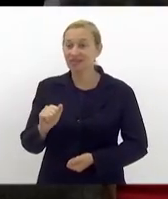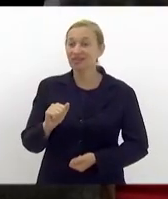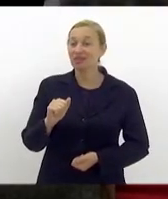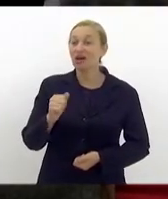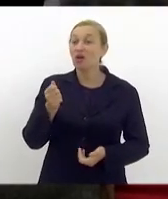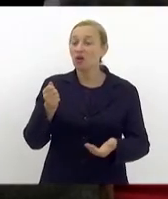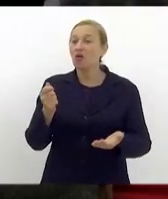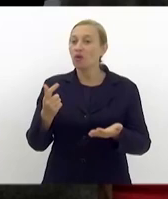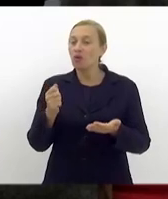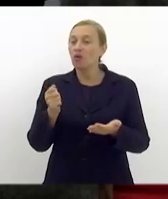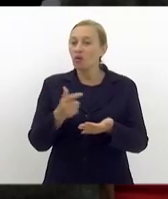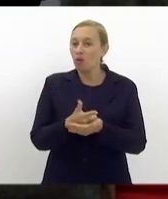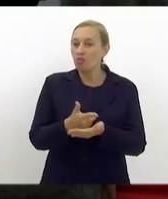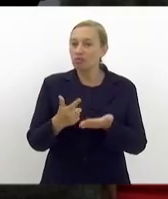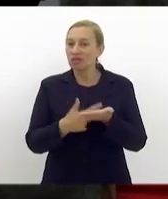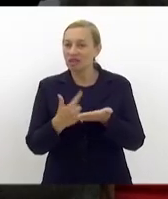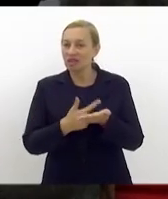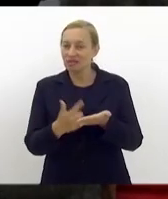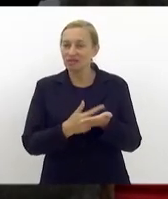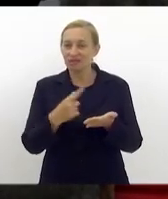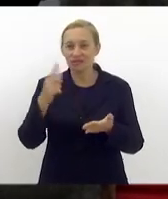compro livros no Amazon toda semana.